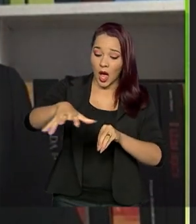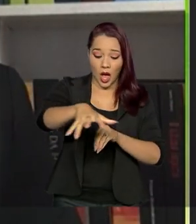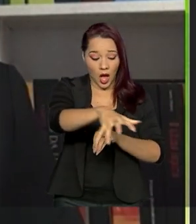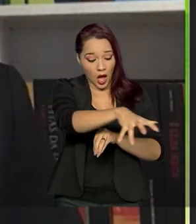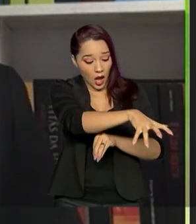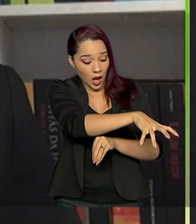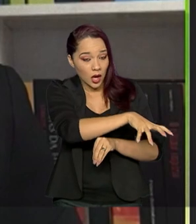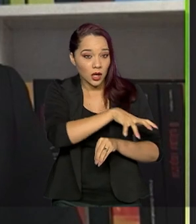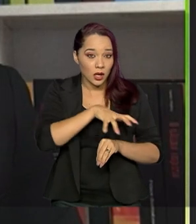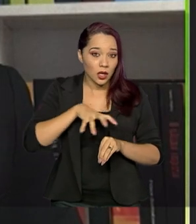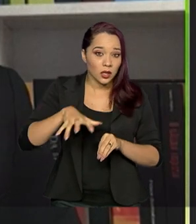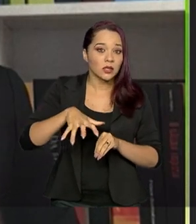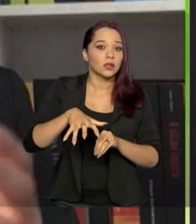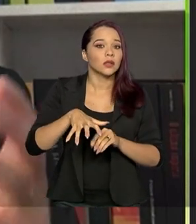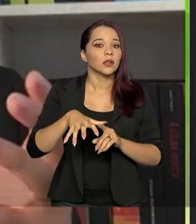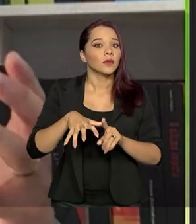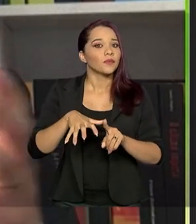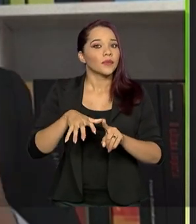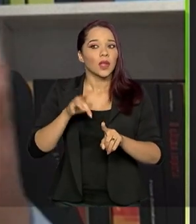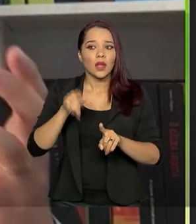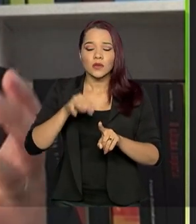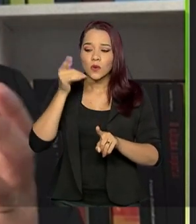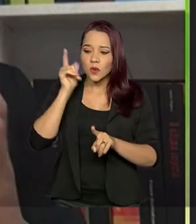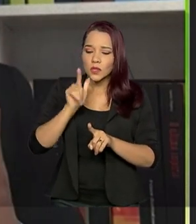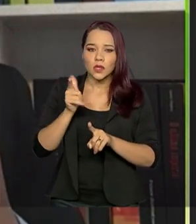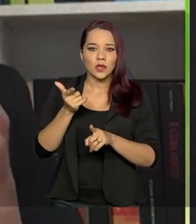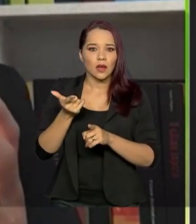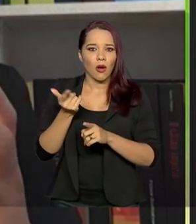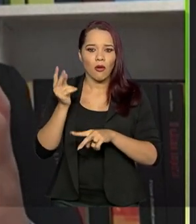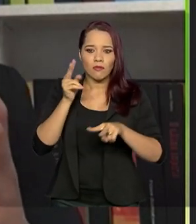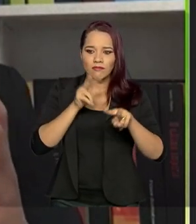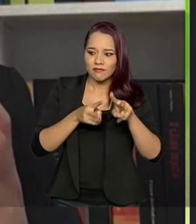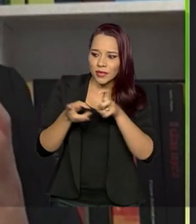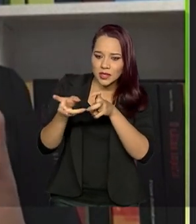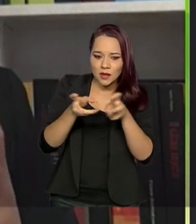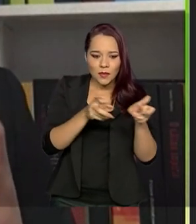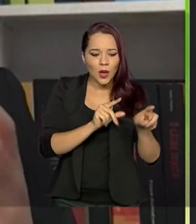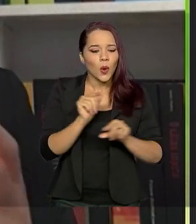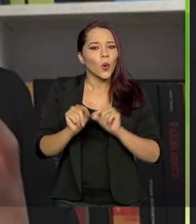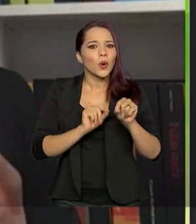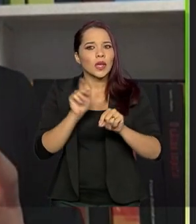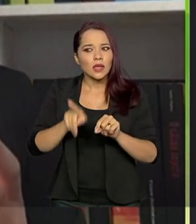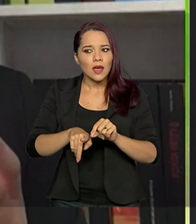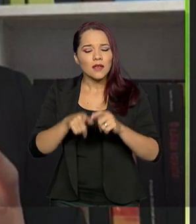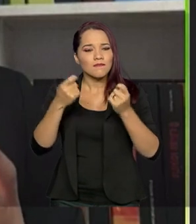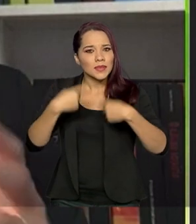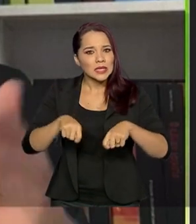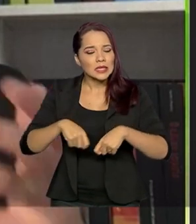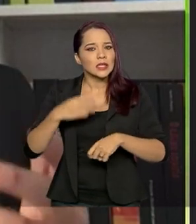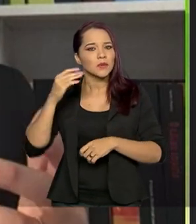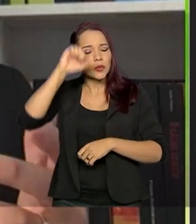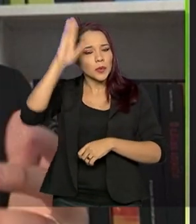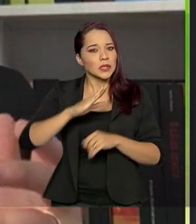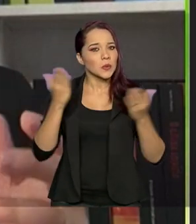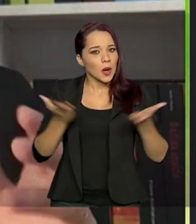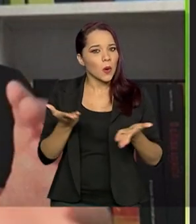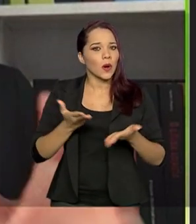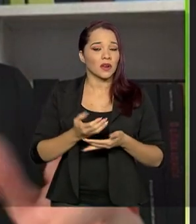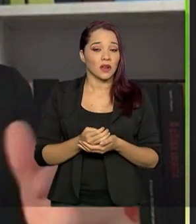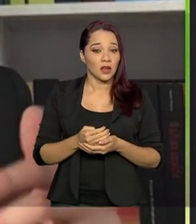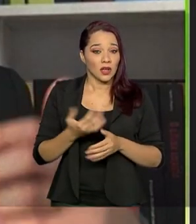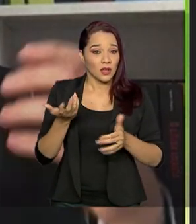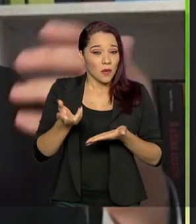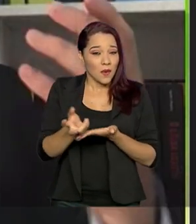postos diante dos setores, os setores consigam visualizar o que realmente é necessário para o Brasil, que é uma reforma tributária